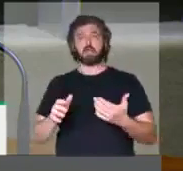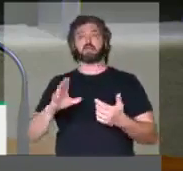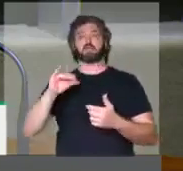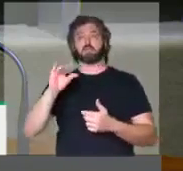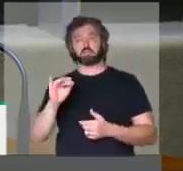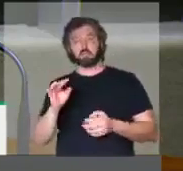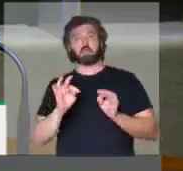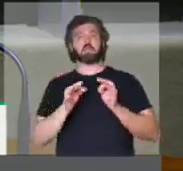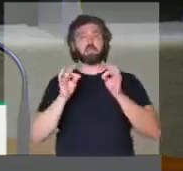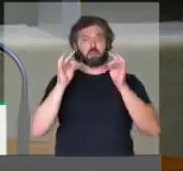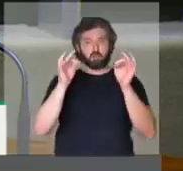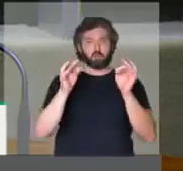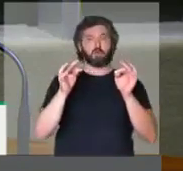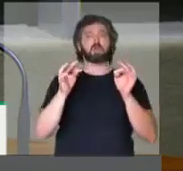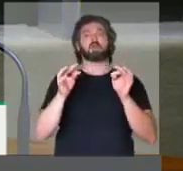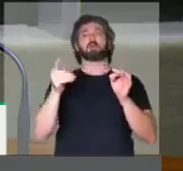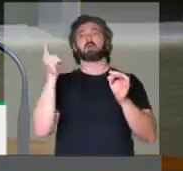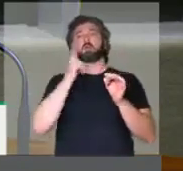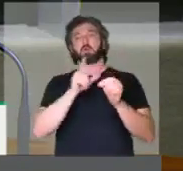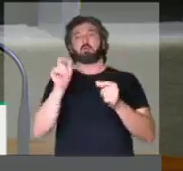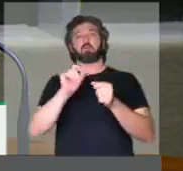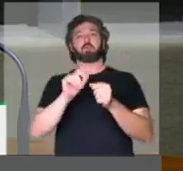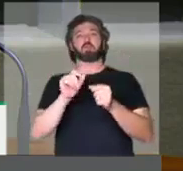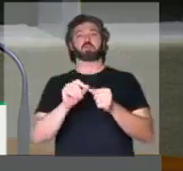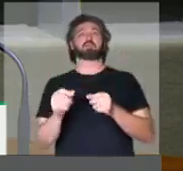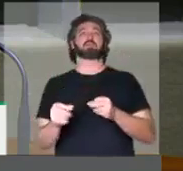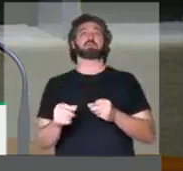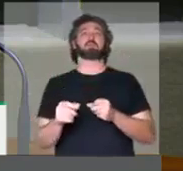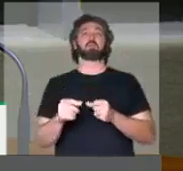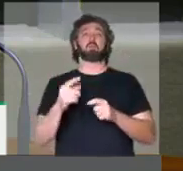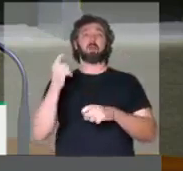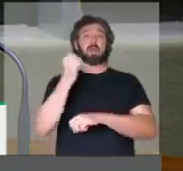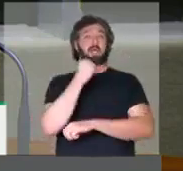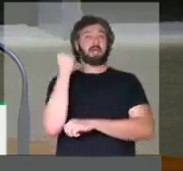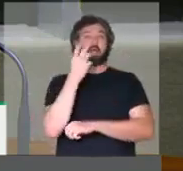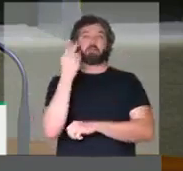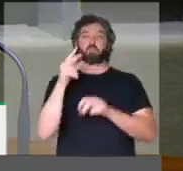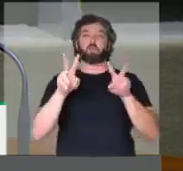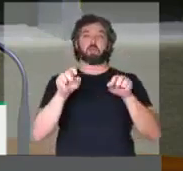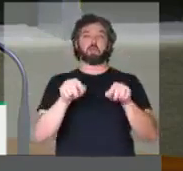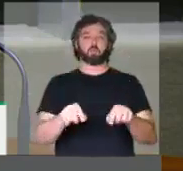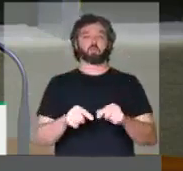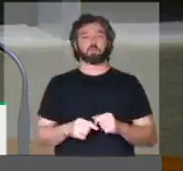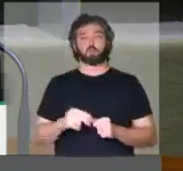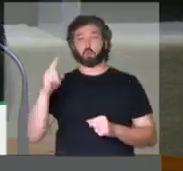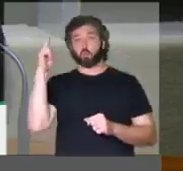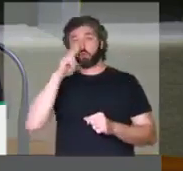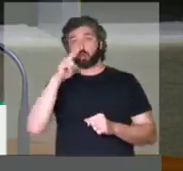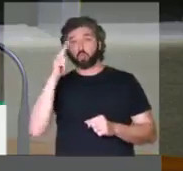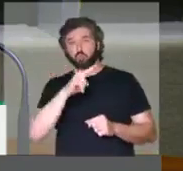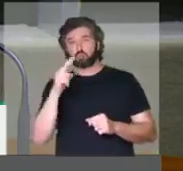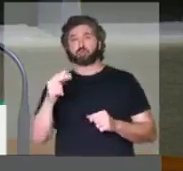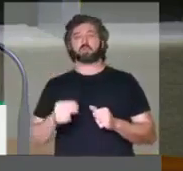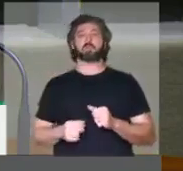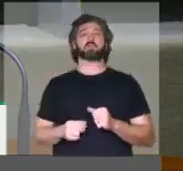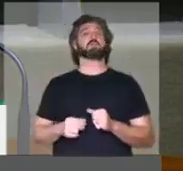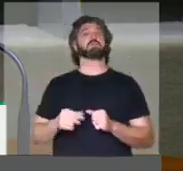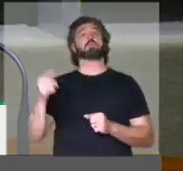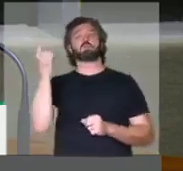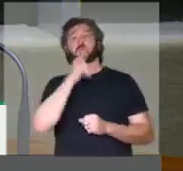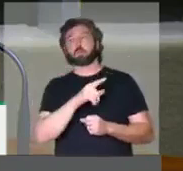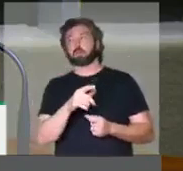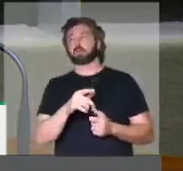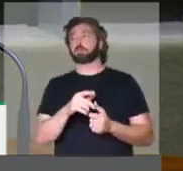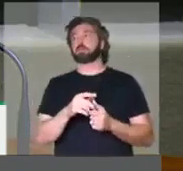ciência e tecnologia, para que nós possamos pautar com a gravidade que este assunto tem, com a emergência que eles nos conclamam, para que